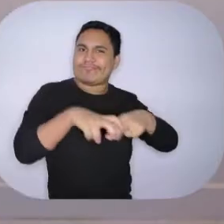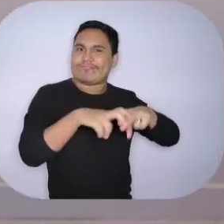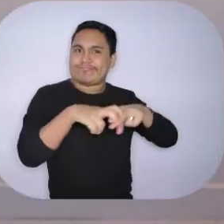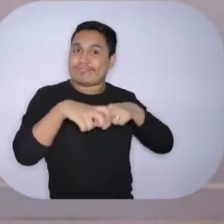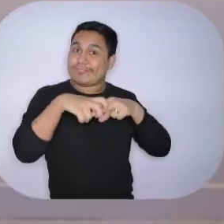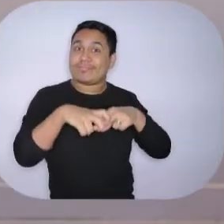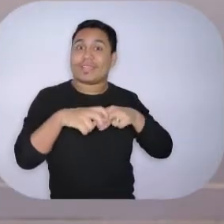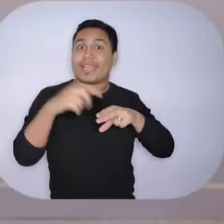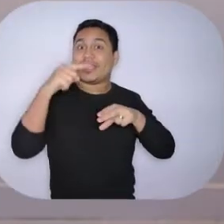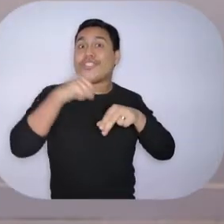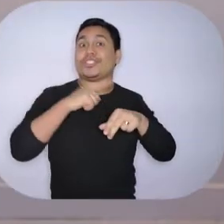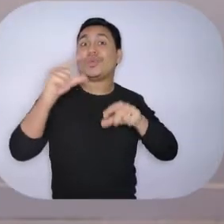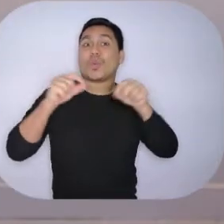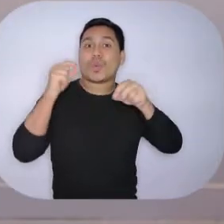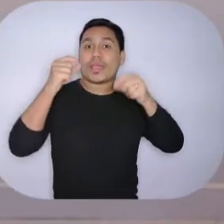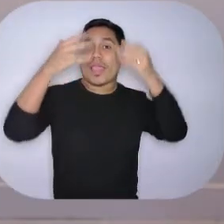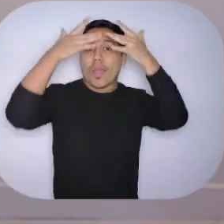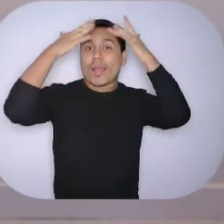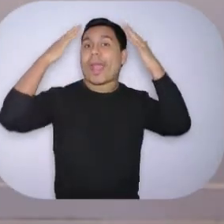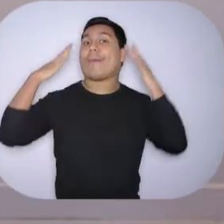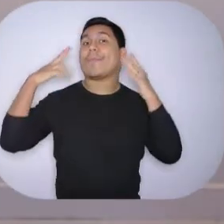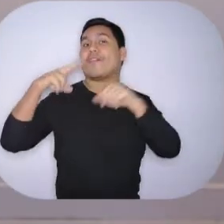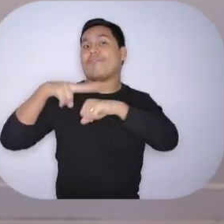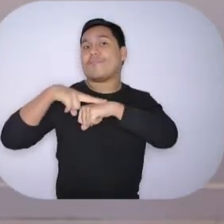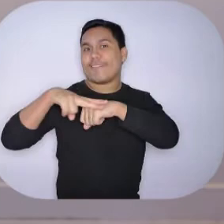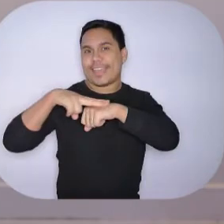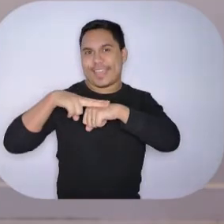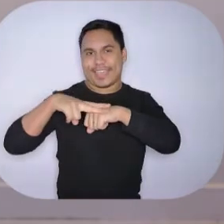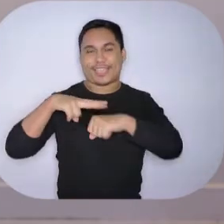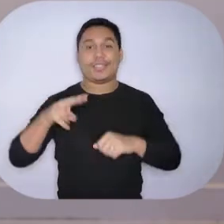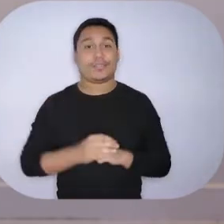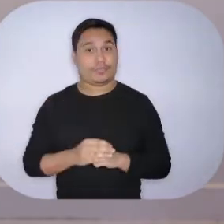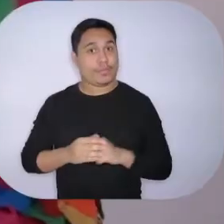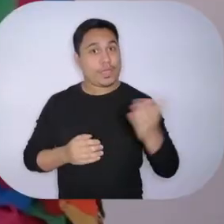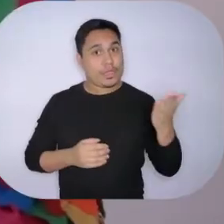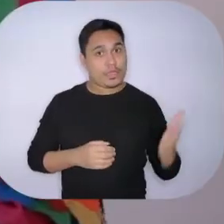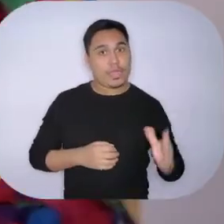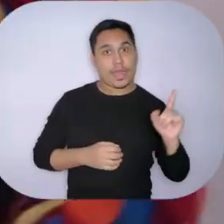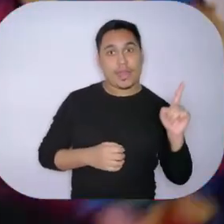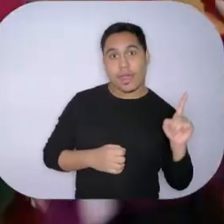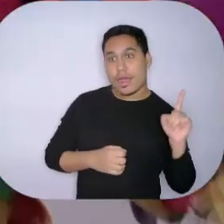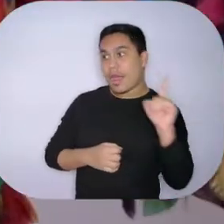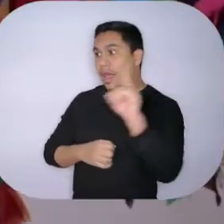a mulher do cabelo verde. Quando Tarsila se deparou com a obra,